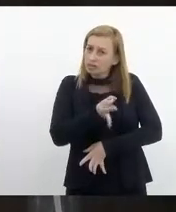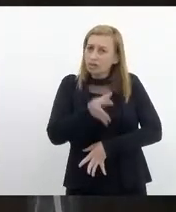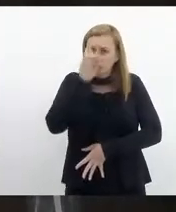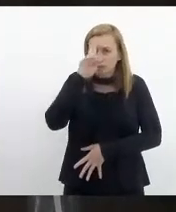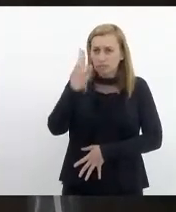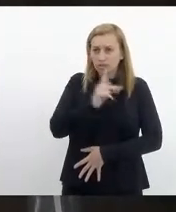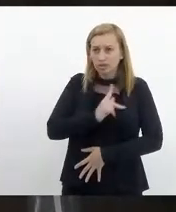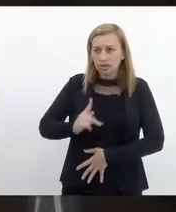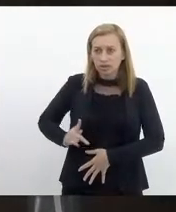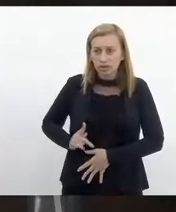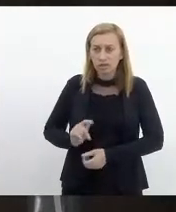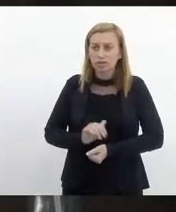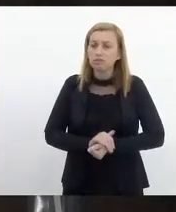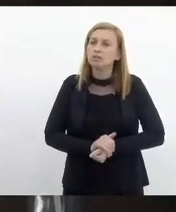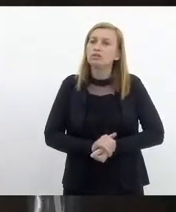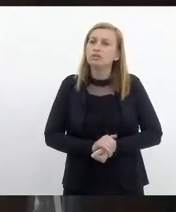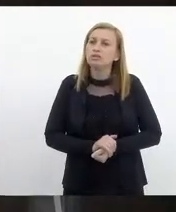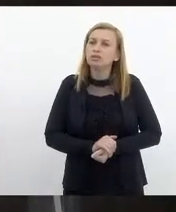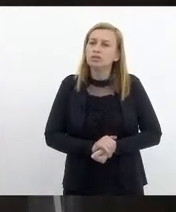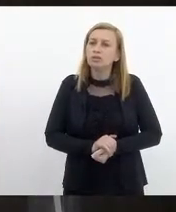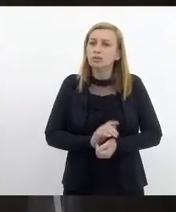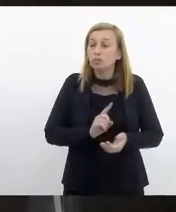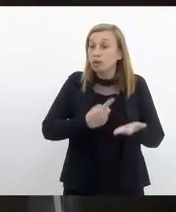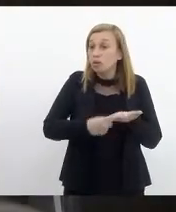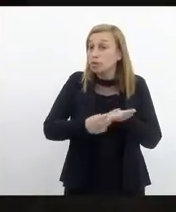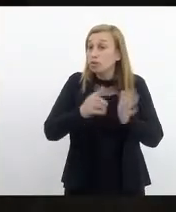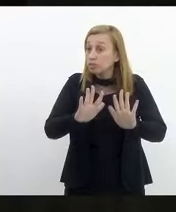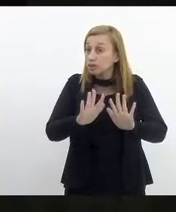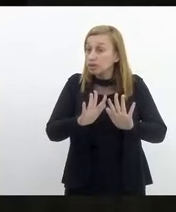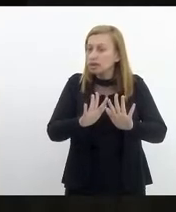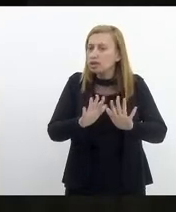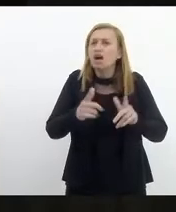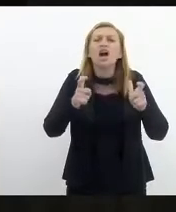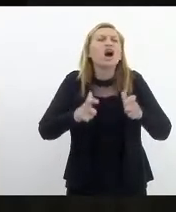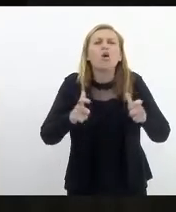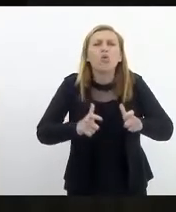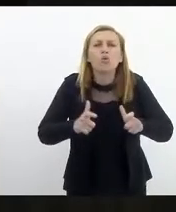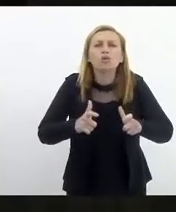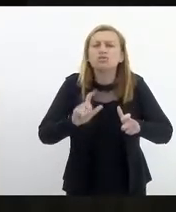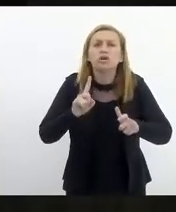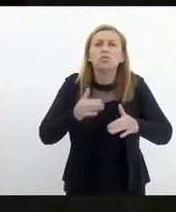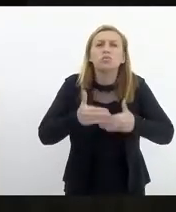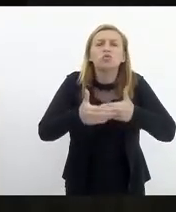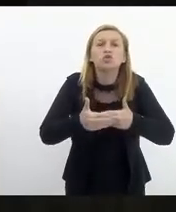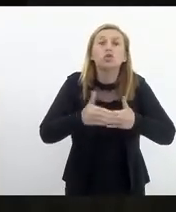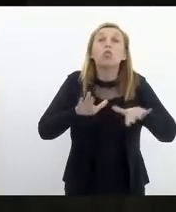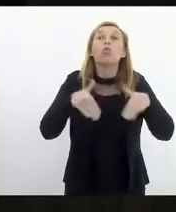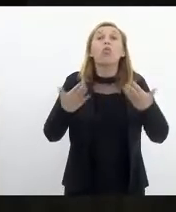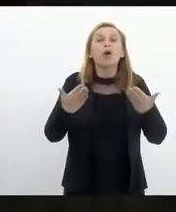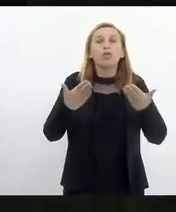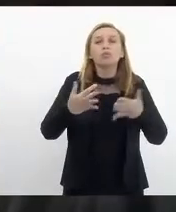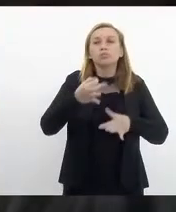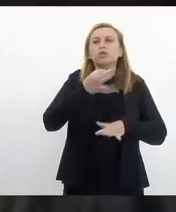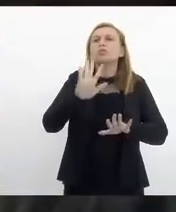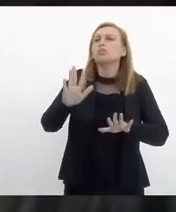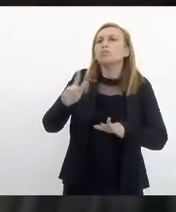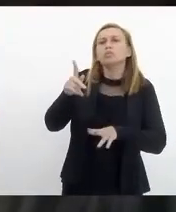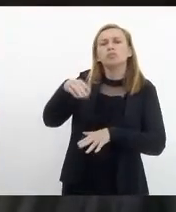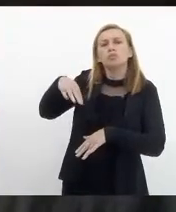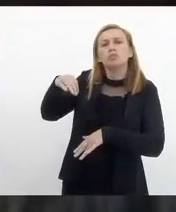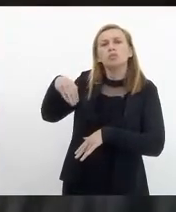nós conseguimos alcançar o acordo, mas ficaremos em... Aonde não avançou? Qual é a posição? Não, presidente.